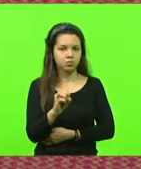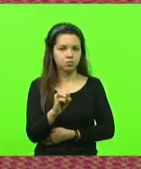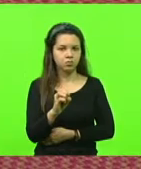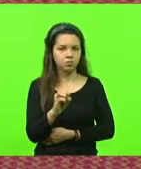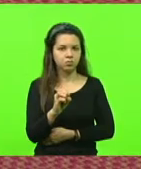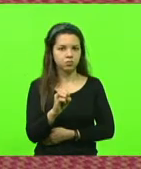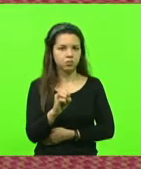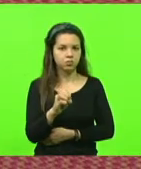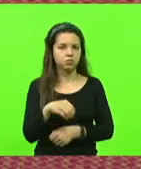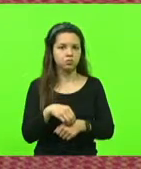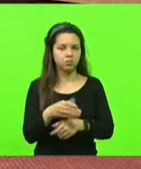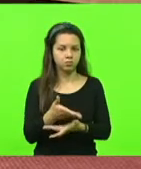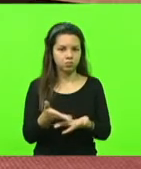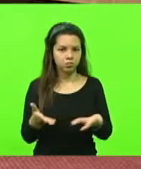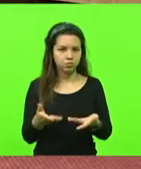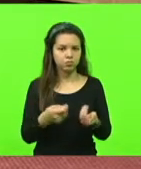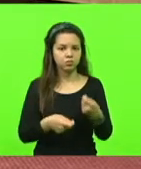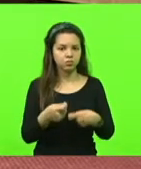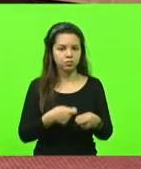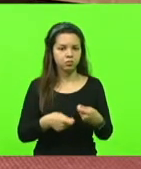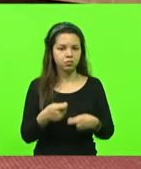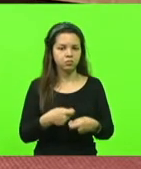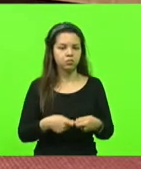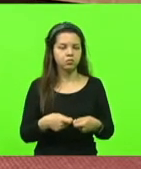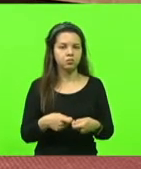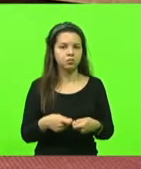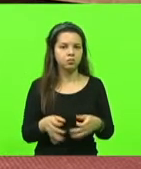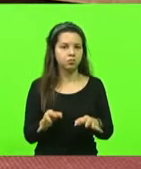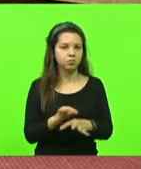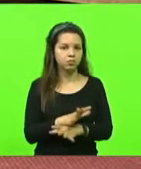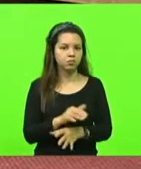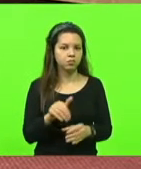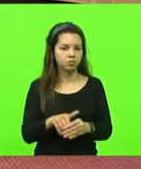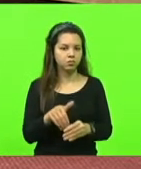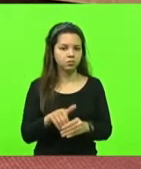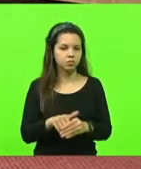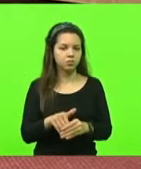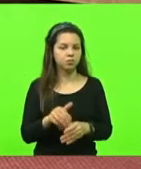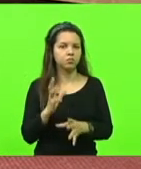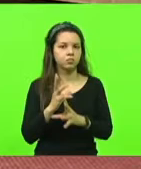administradores. Encerrada a votação com o resultado.